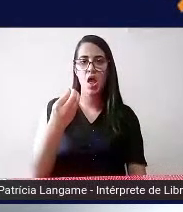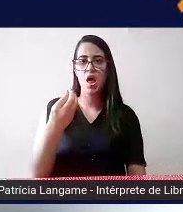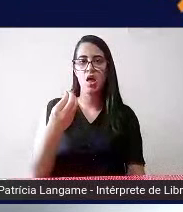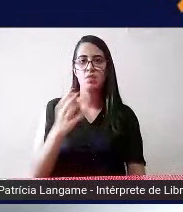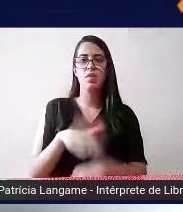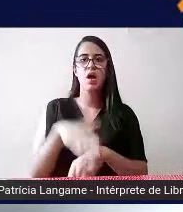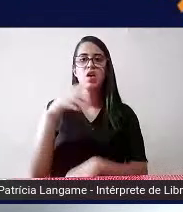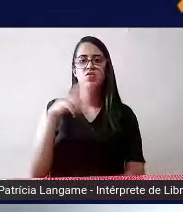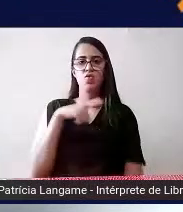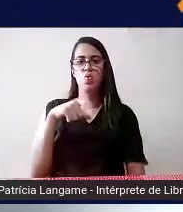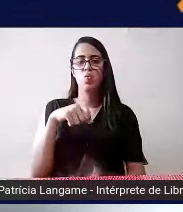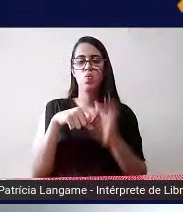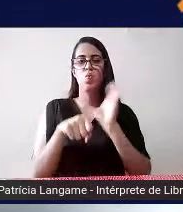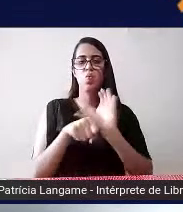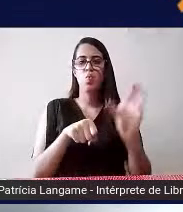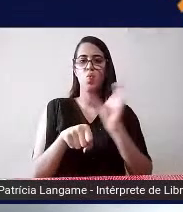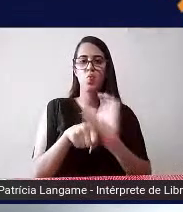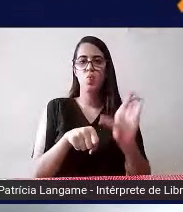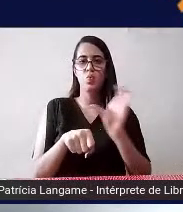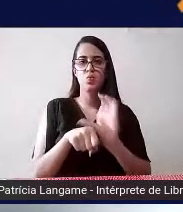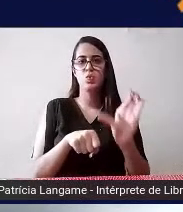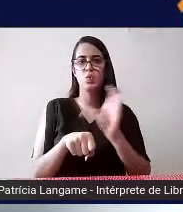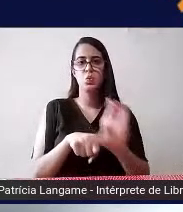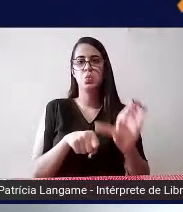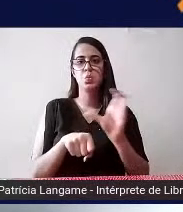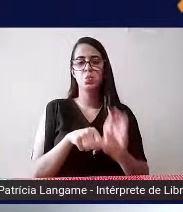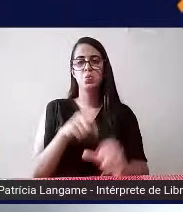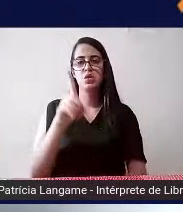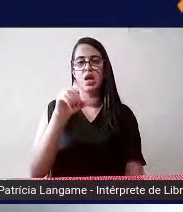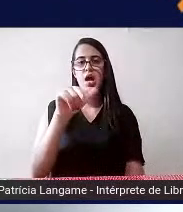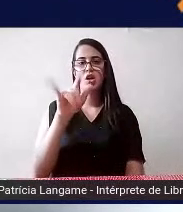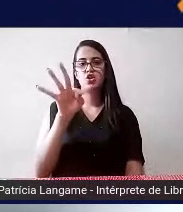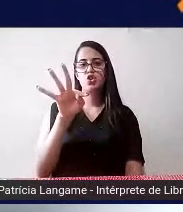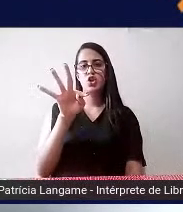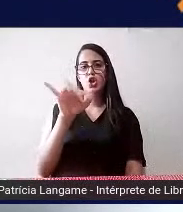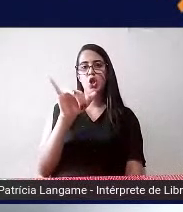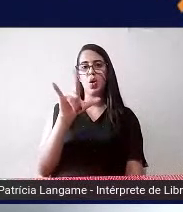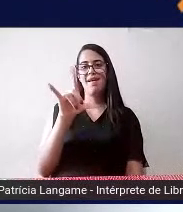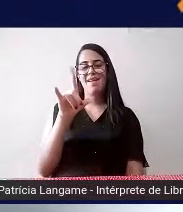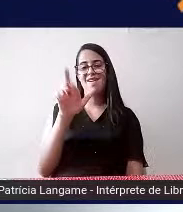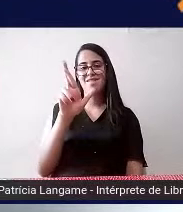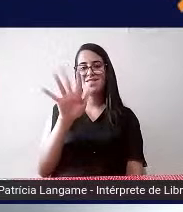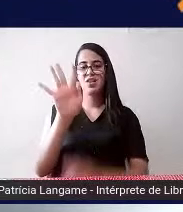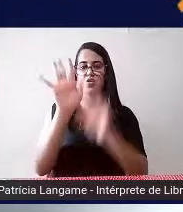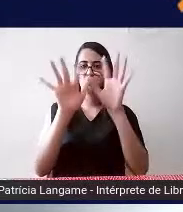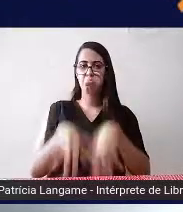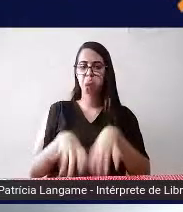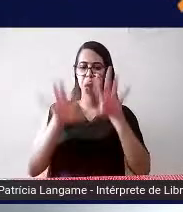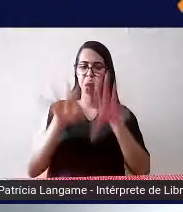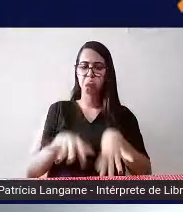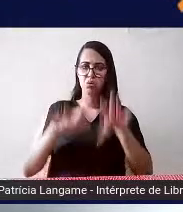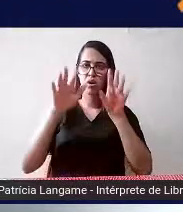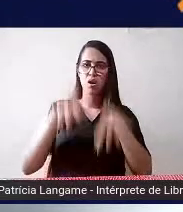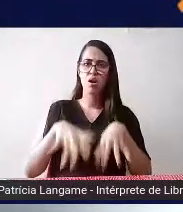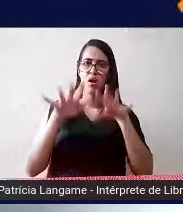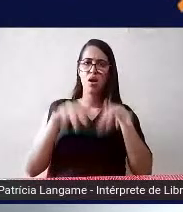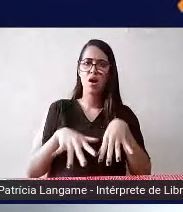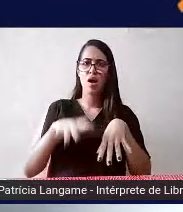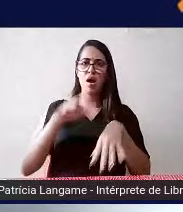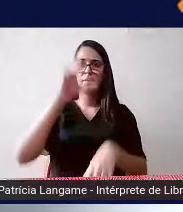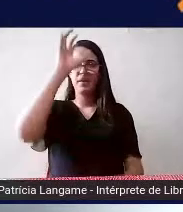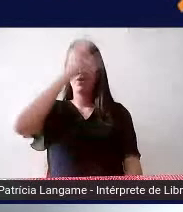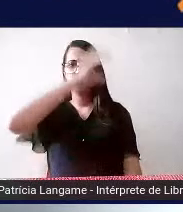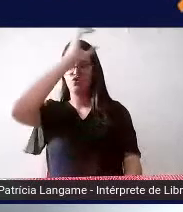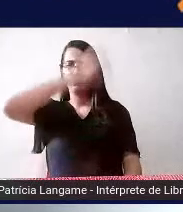curso aí de datilografia né isso não existe mais mas a gente aprendia datilografia